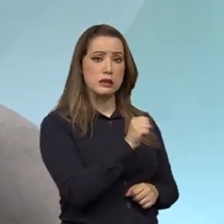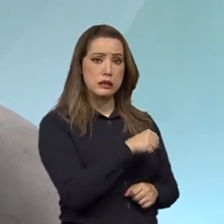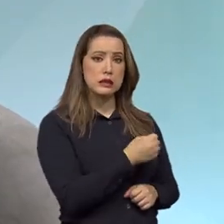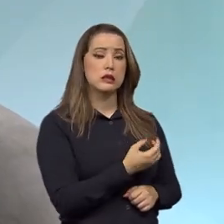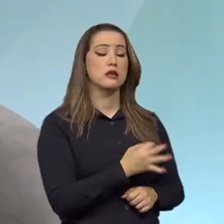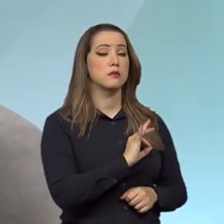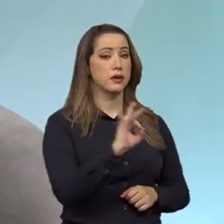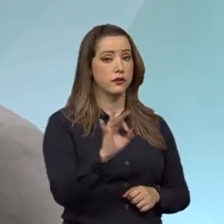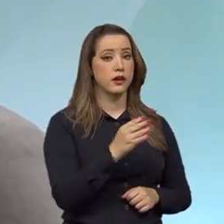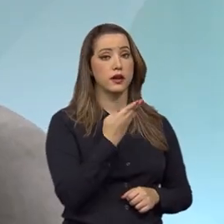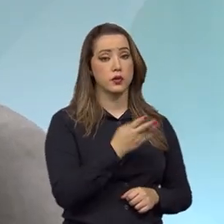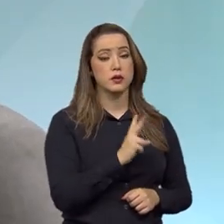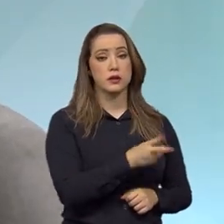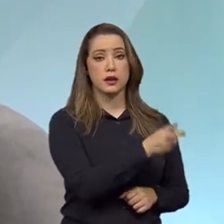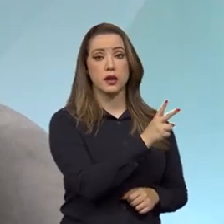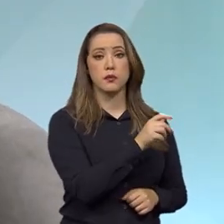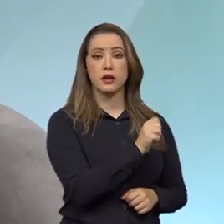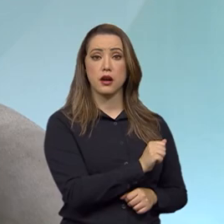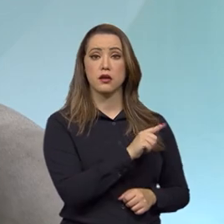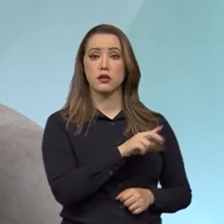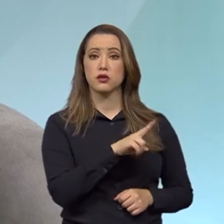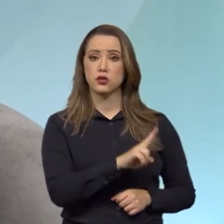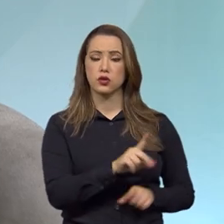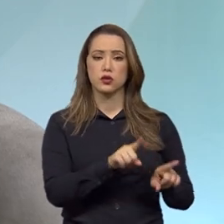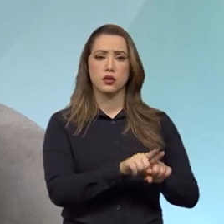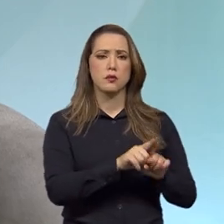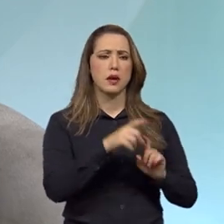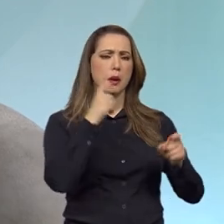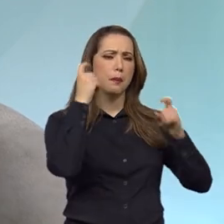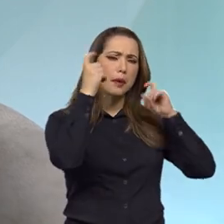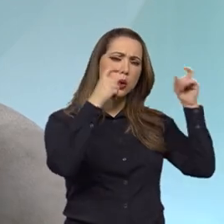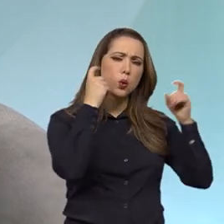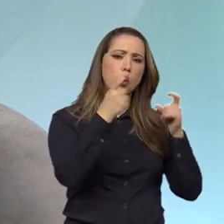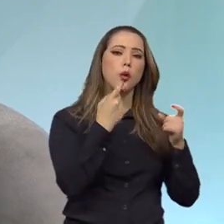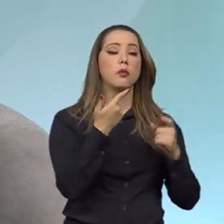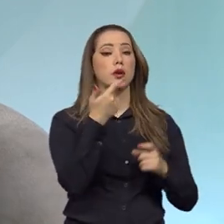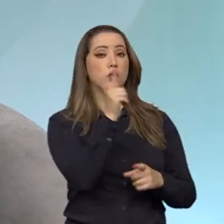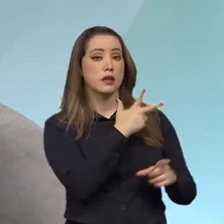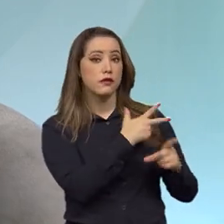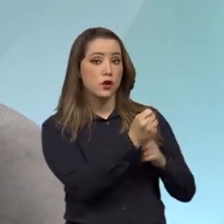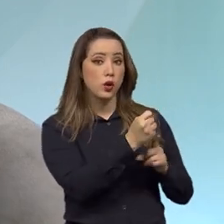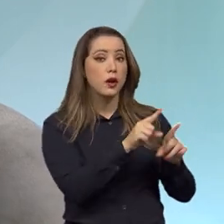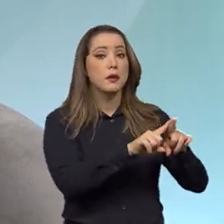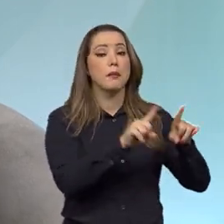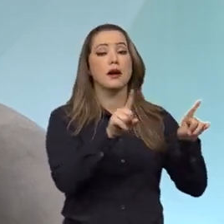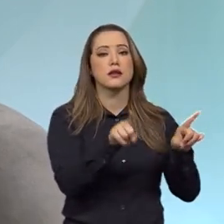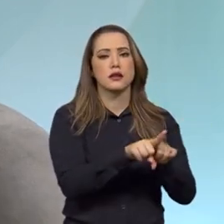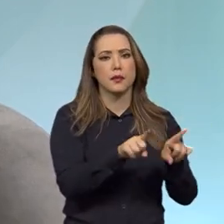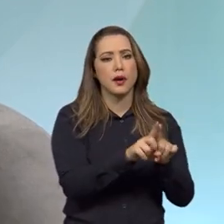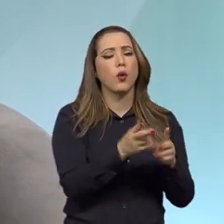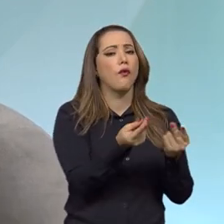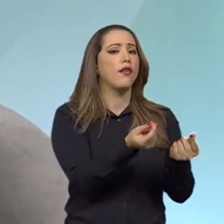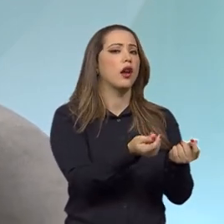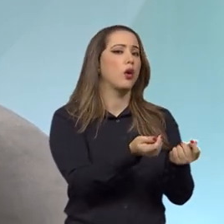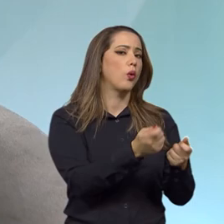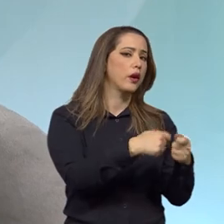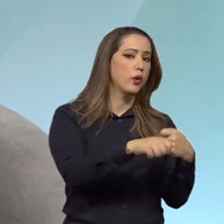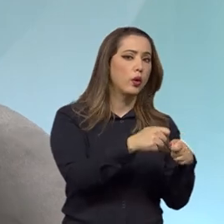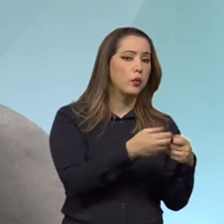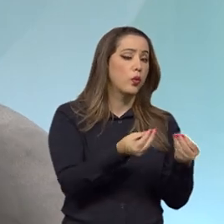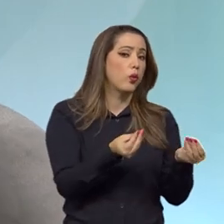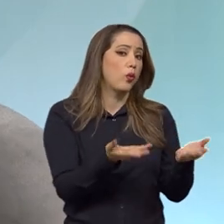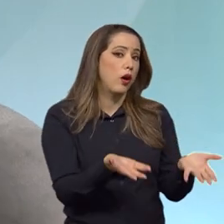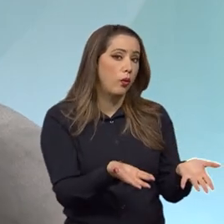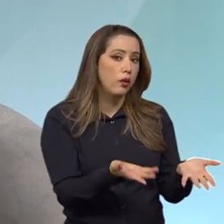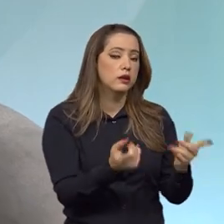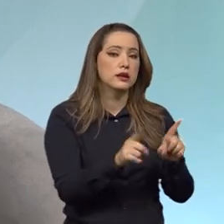e a AGU como tal se preocupa também, não só com o êxito, mas com as economias. Então, a Advocacia Geral da União